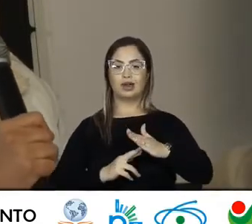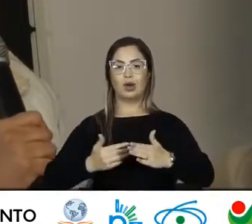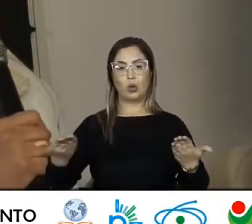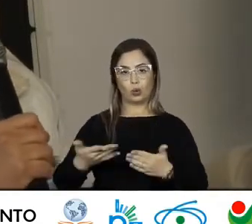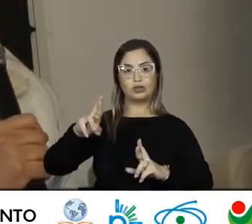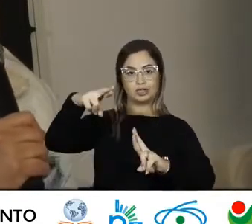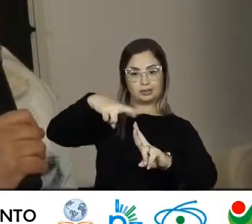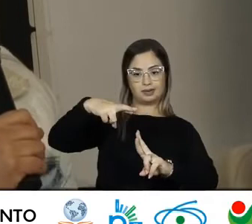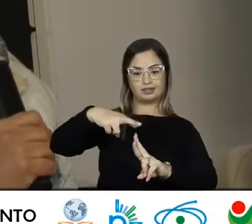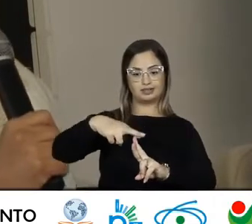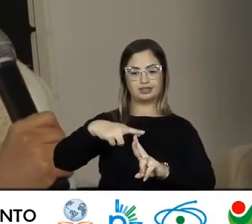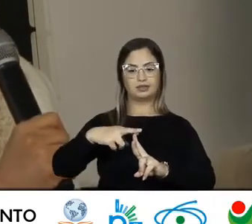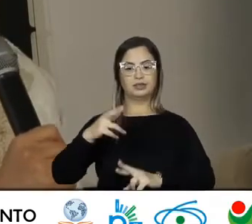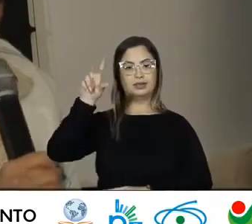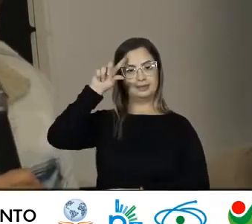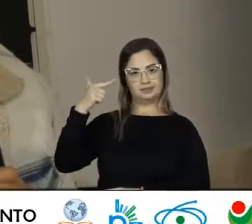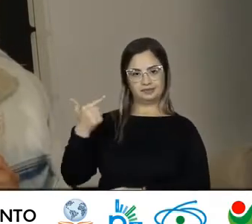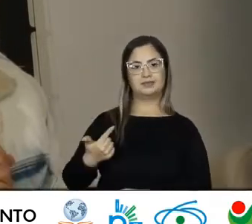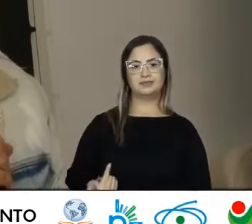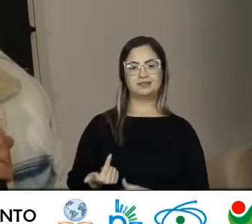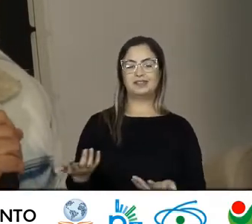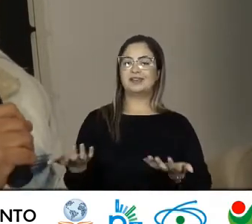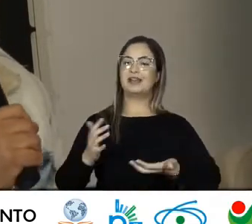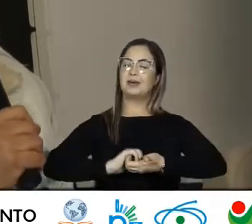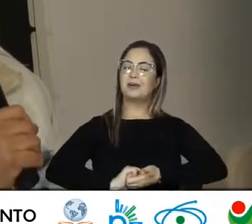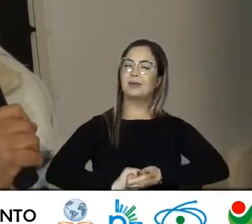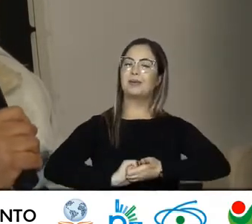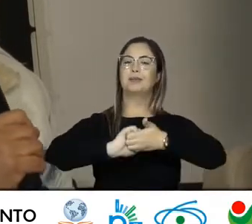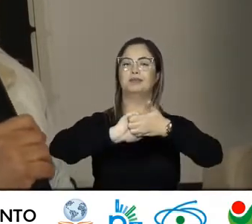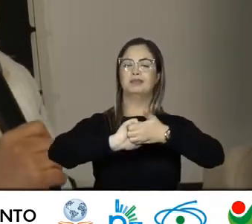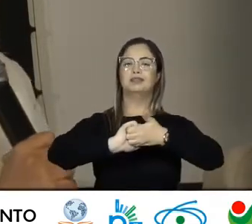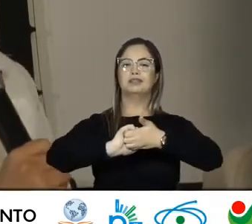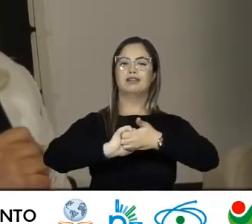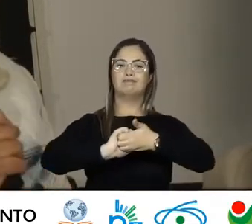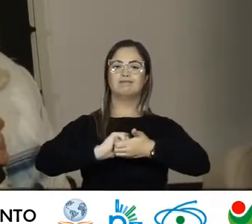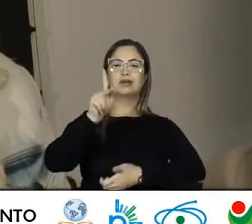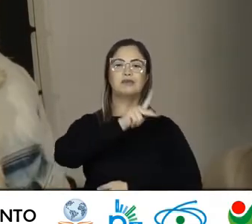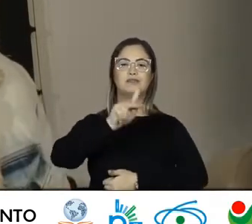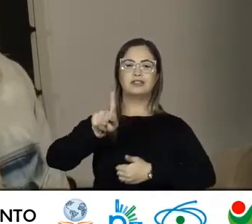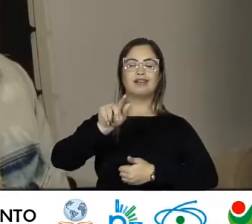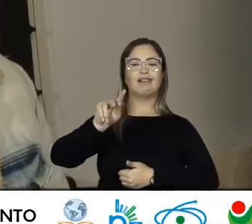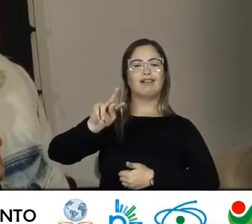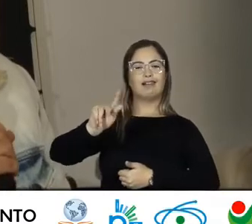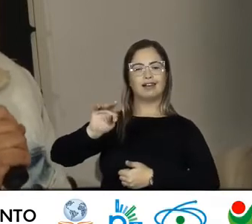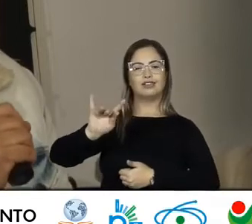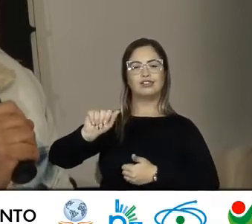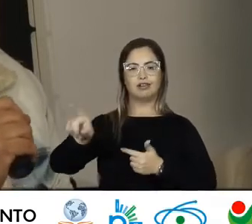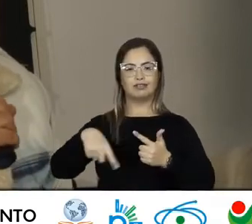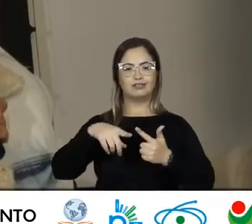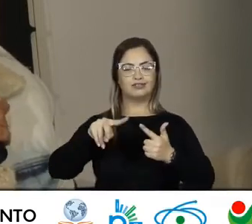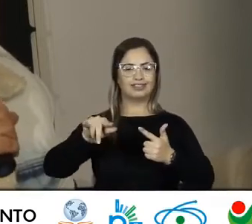professora Doutora Luciane Visões Sereta Eu gostaria De cumprimentar A professora Kátia O professor Vidal